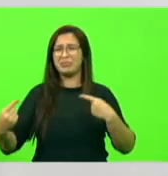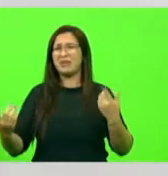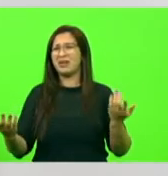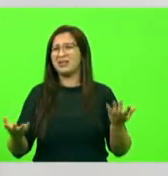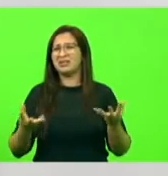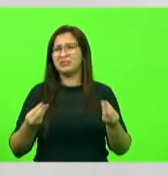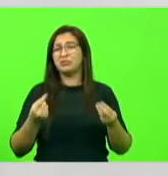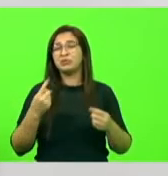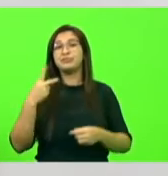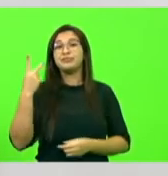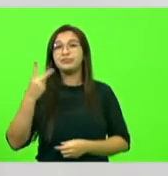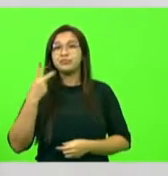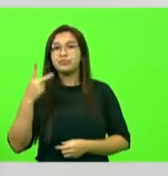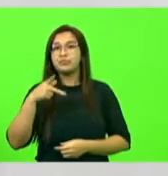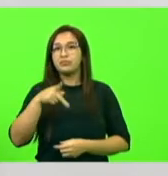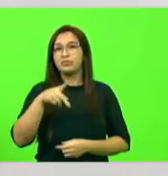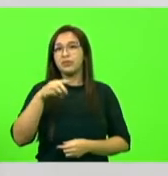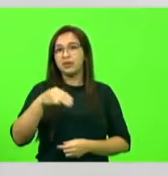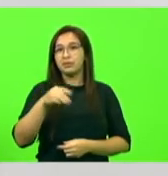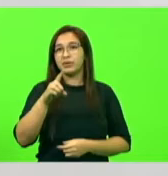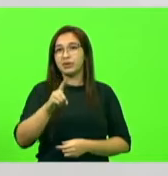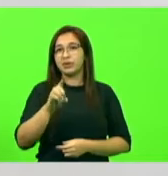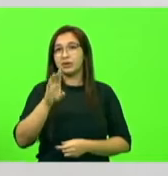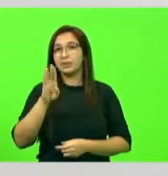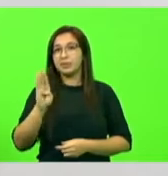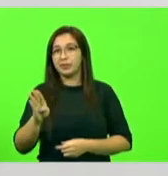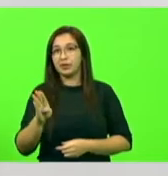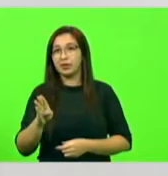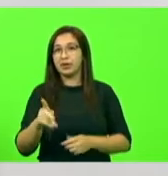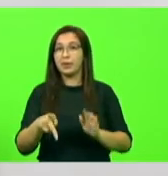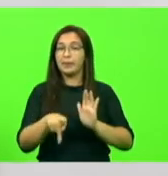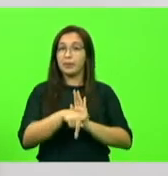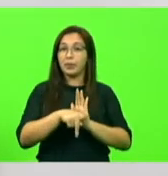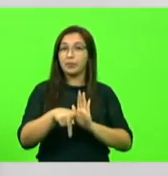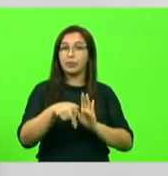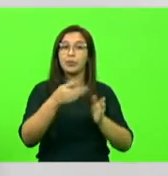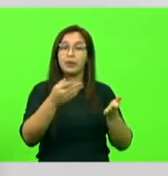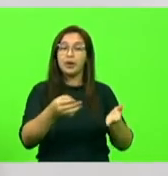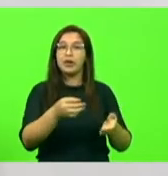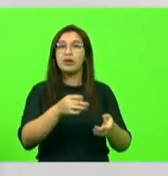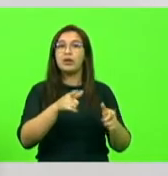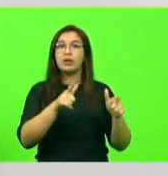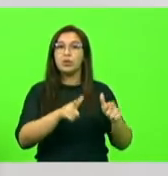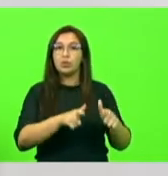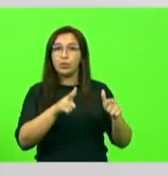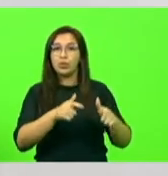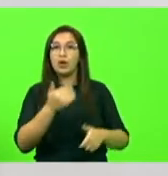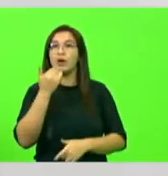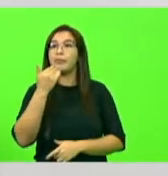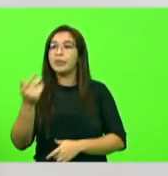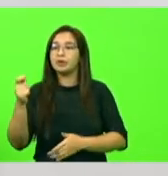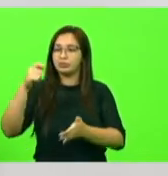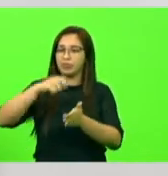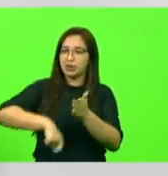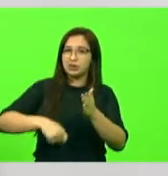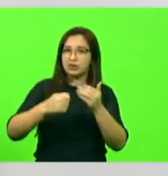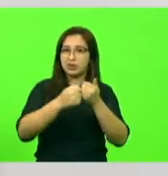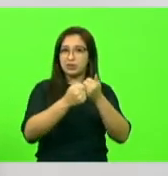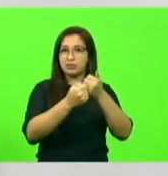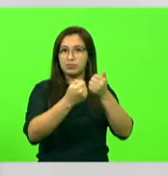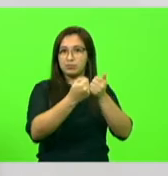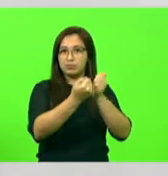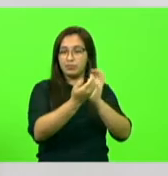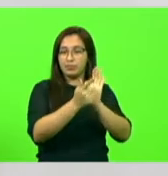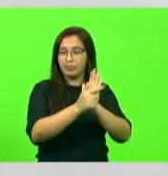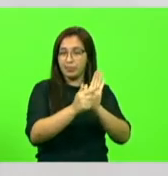vereador do MDB do bairro fez um abaixo-assinado, pedindo lá para as pessoas se queriam duplicar ou queriam a